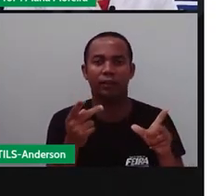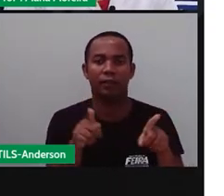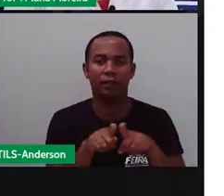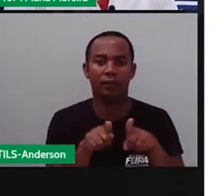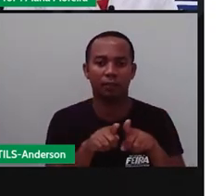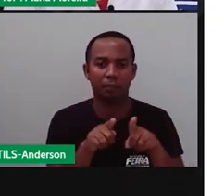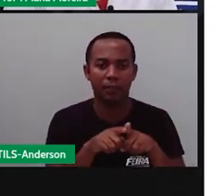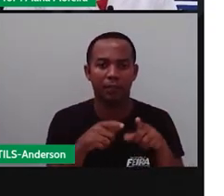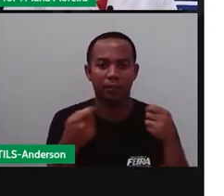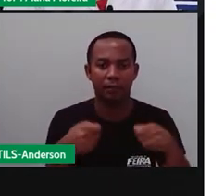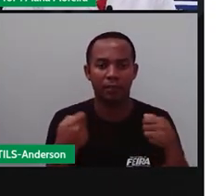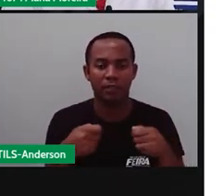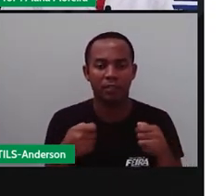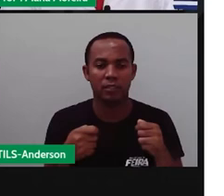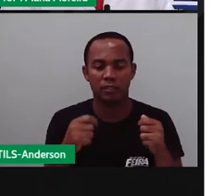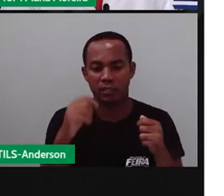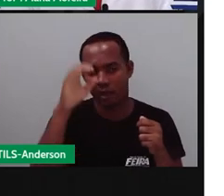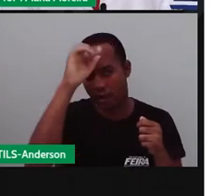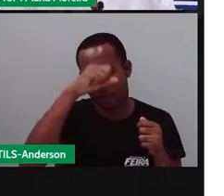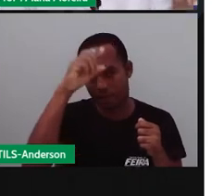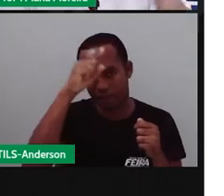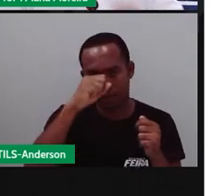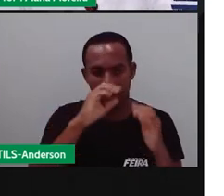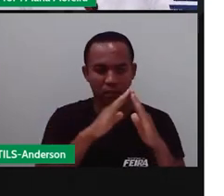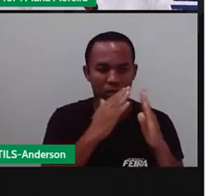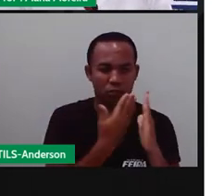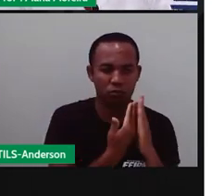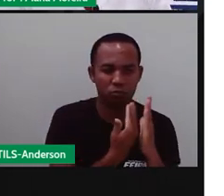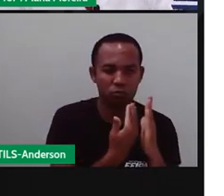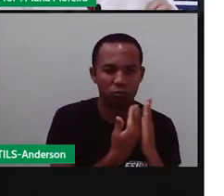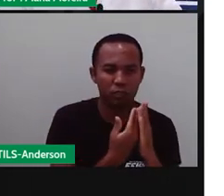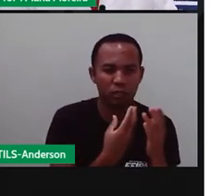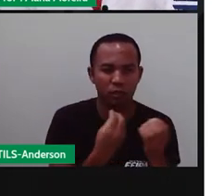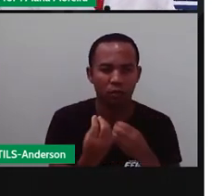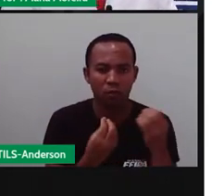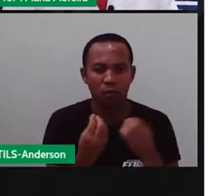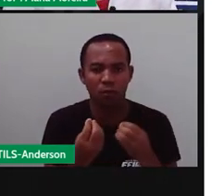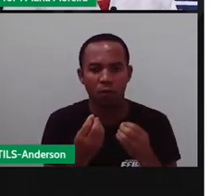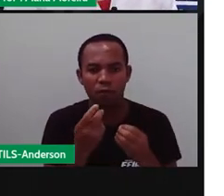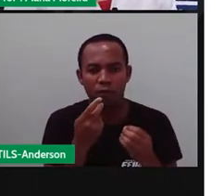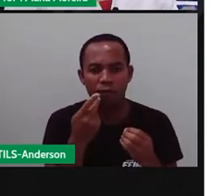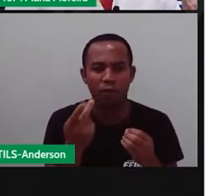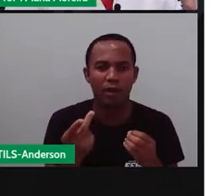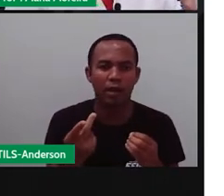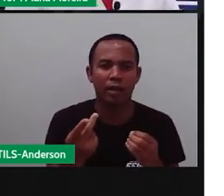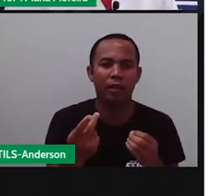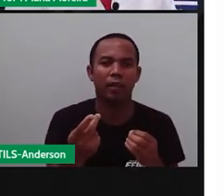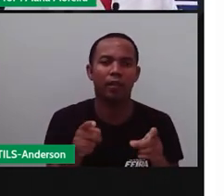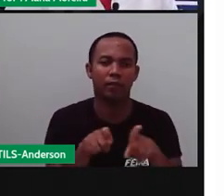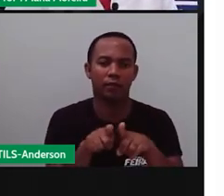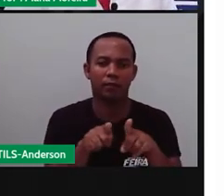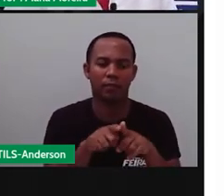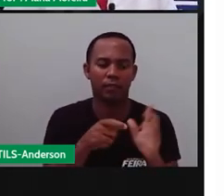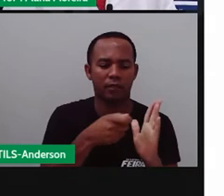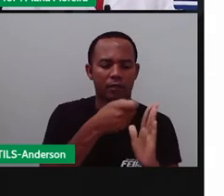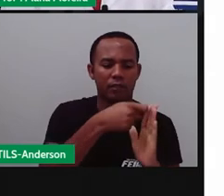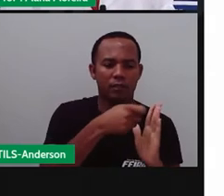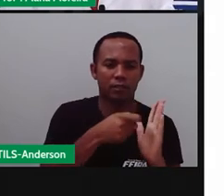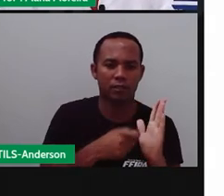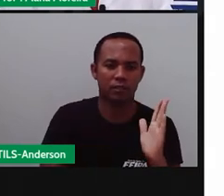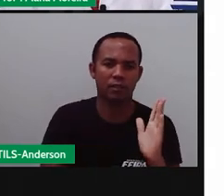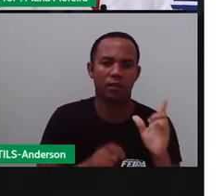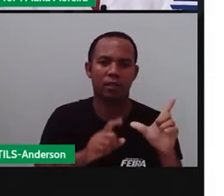devemos estudar estas regras, analisando tanto a fala, como o quê? Como a escrita, né? Então, essas